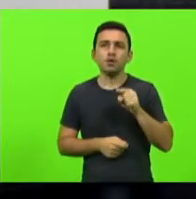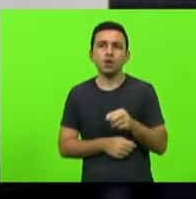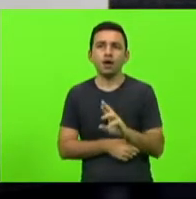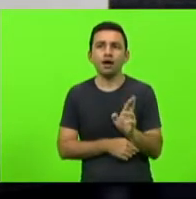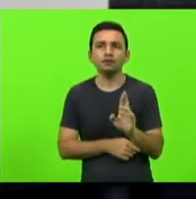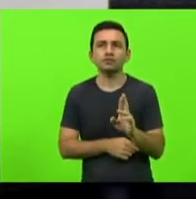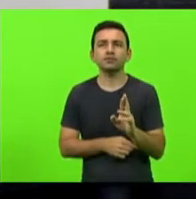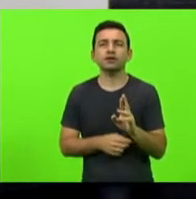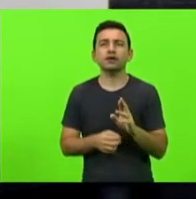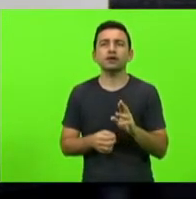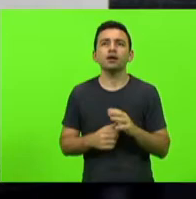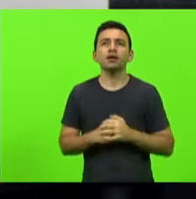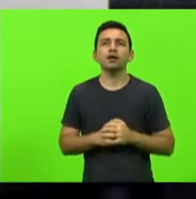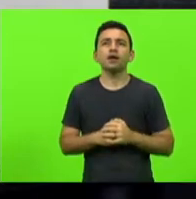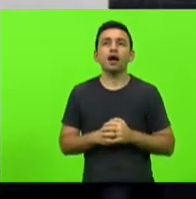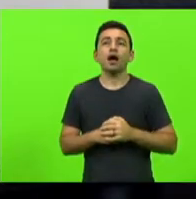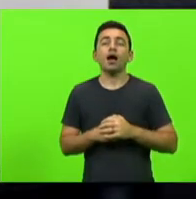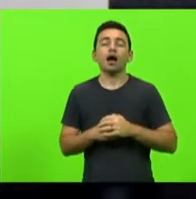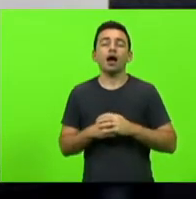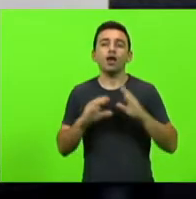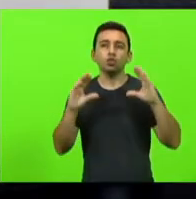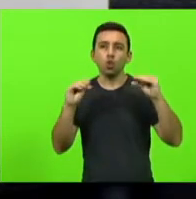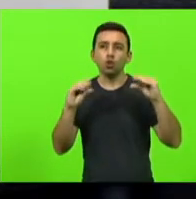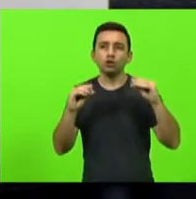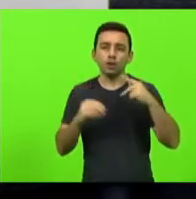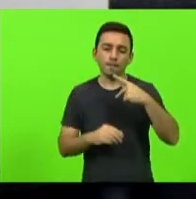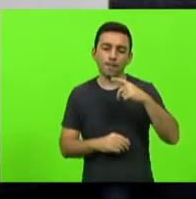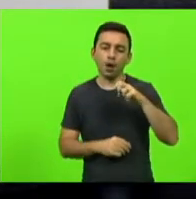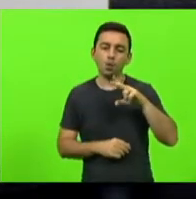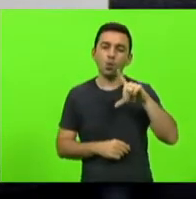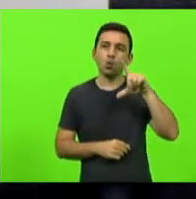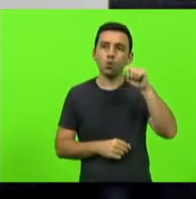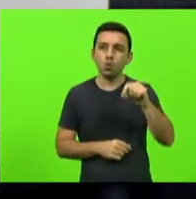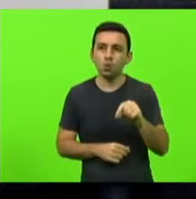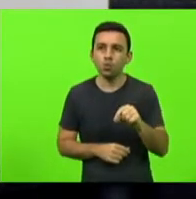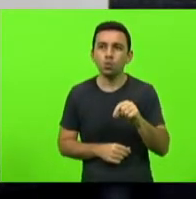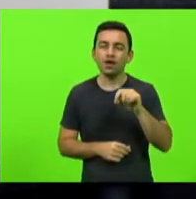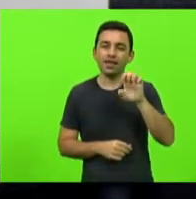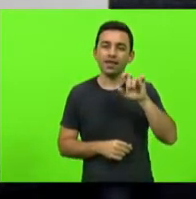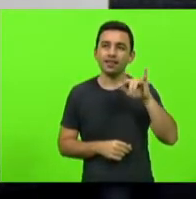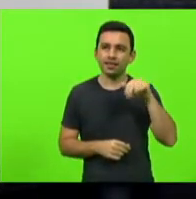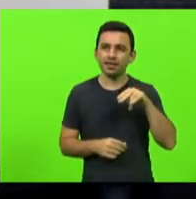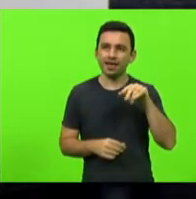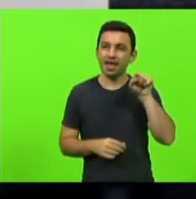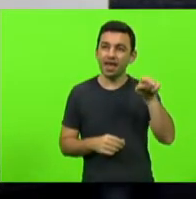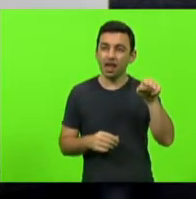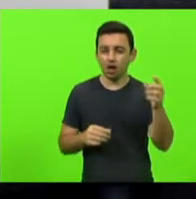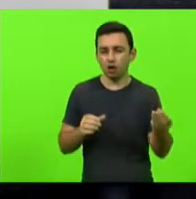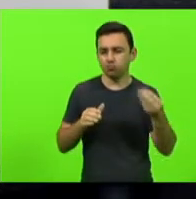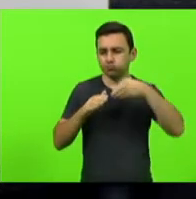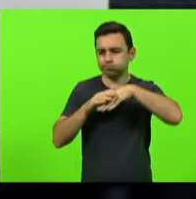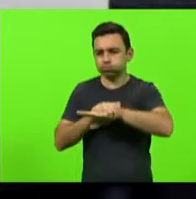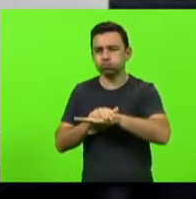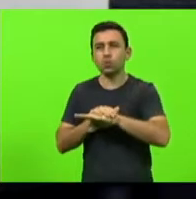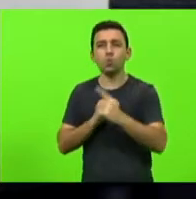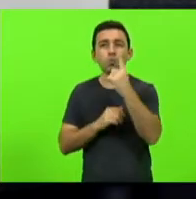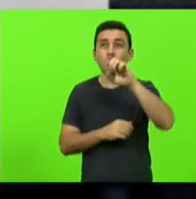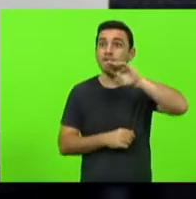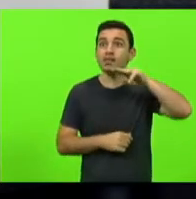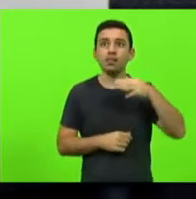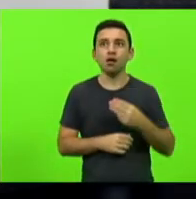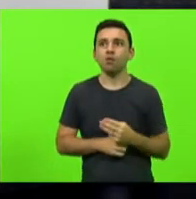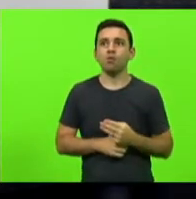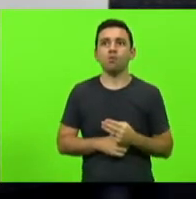durante a noite o pauleli coloca um milhão de volta dentro do cofre um milhão de volta dentro do cofre é